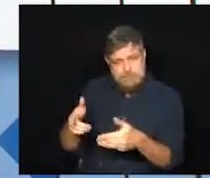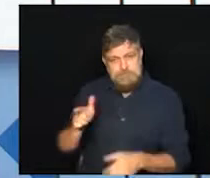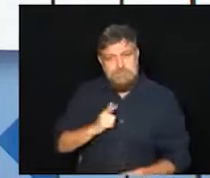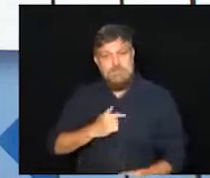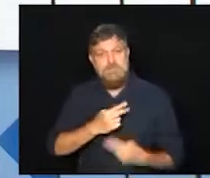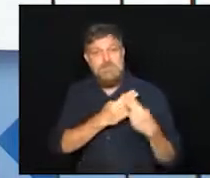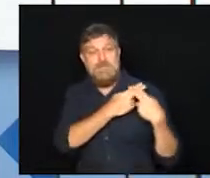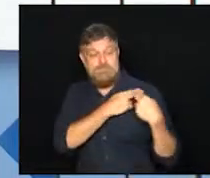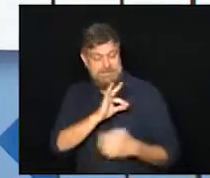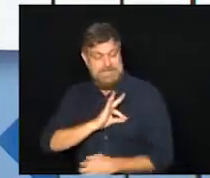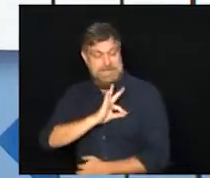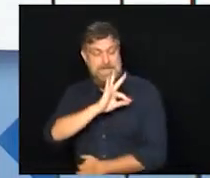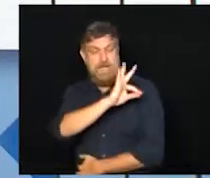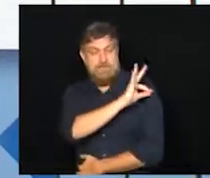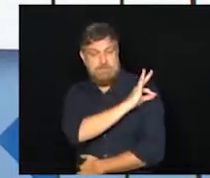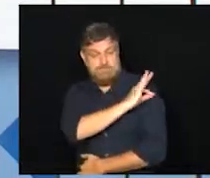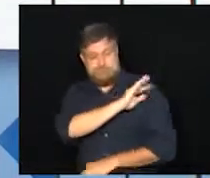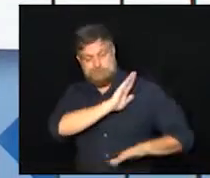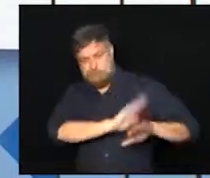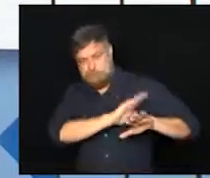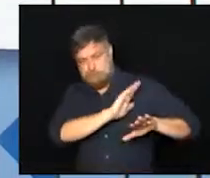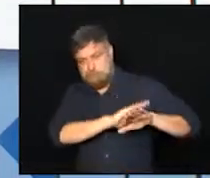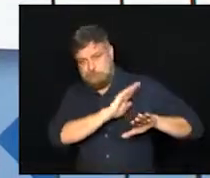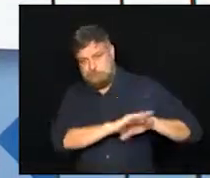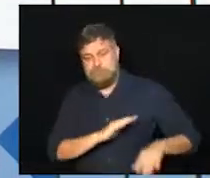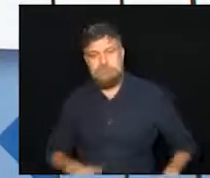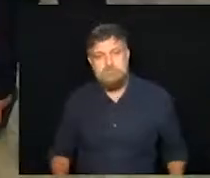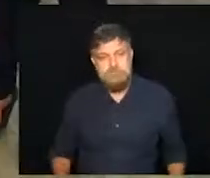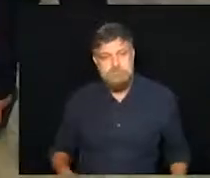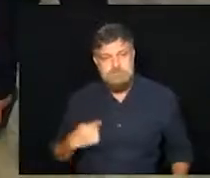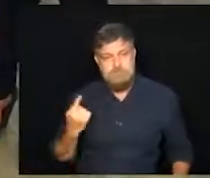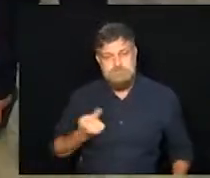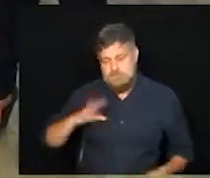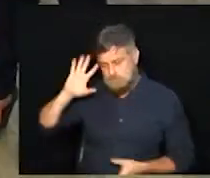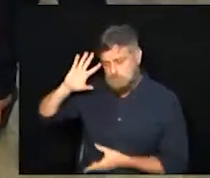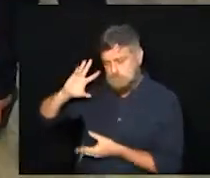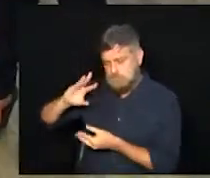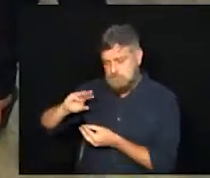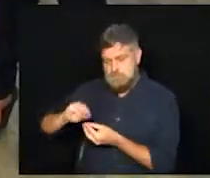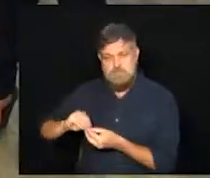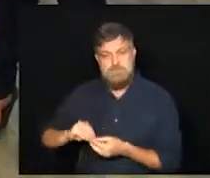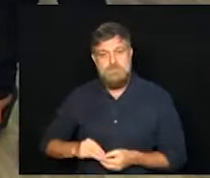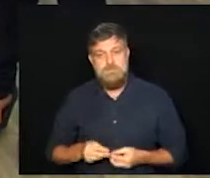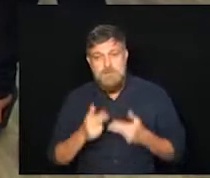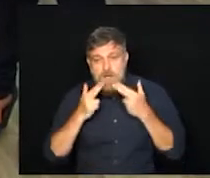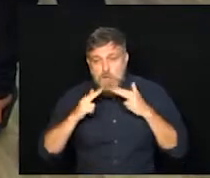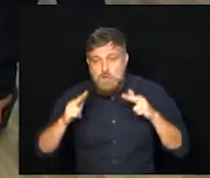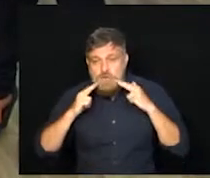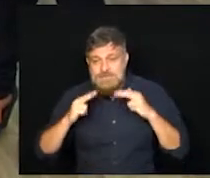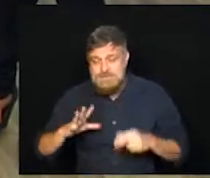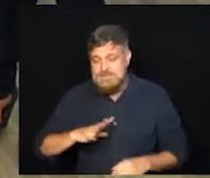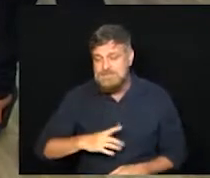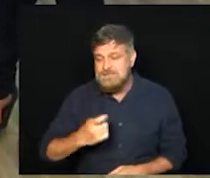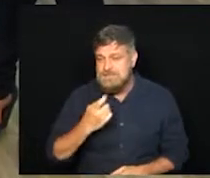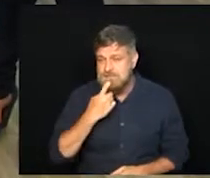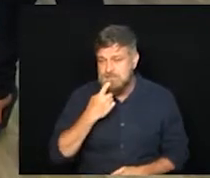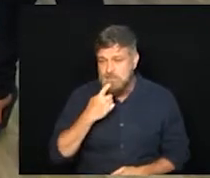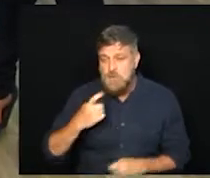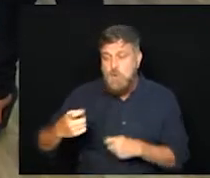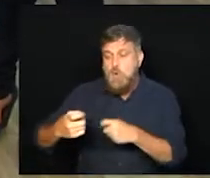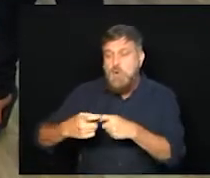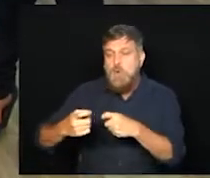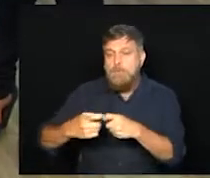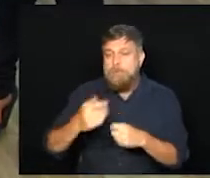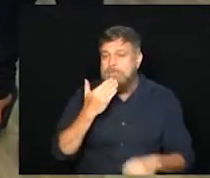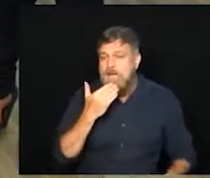a vigilância aí da Guarda Municipal. Para a gente encerrar as notícias da metrópole de Campinas, reivindicação dos médicos